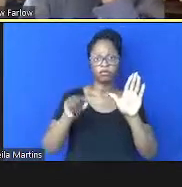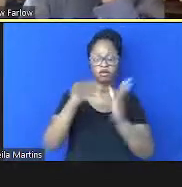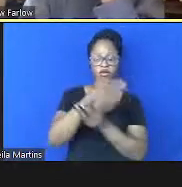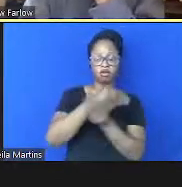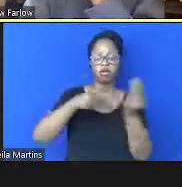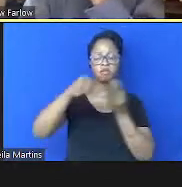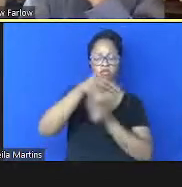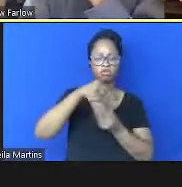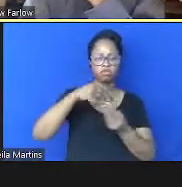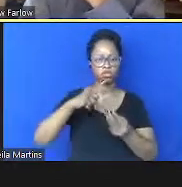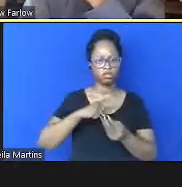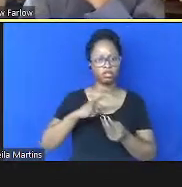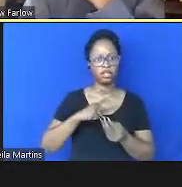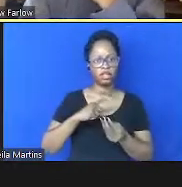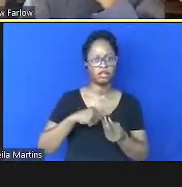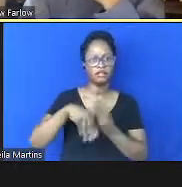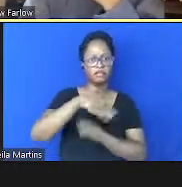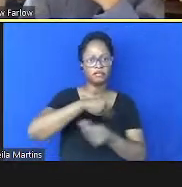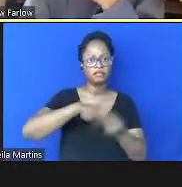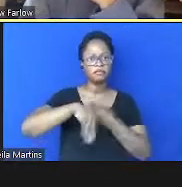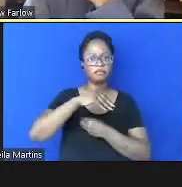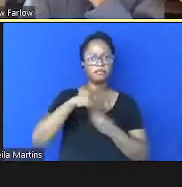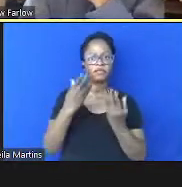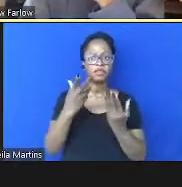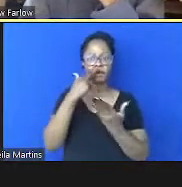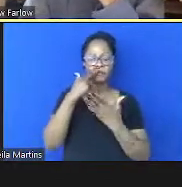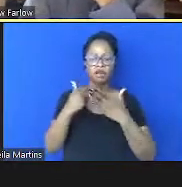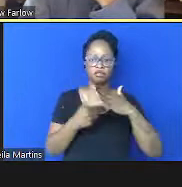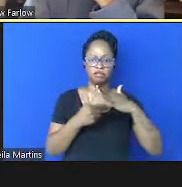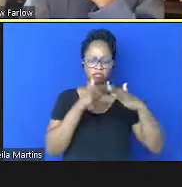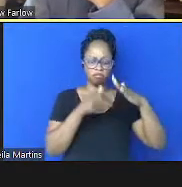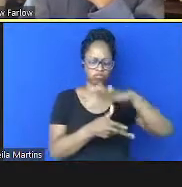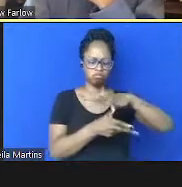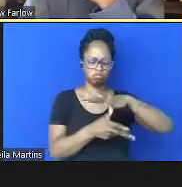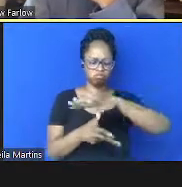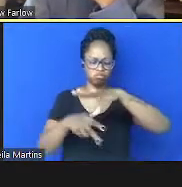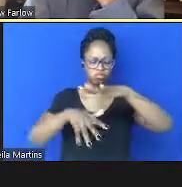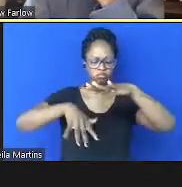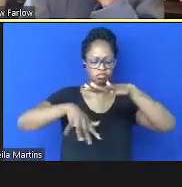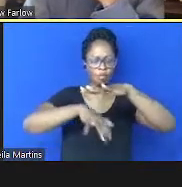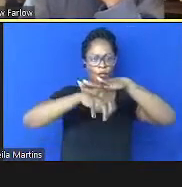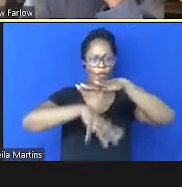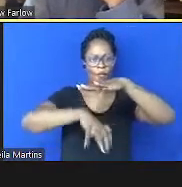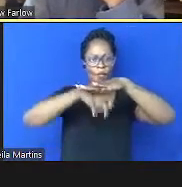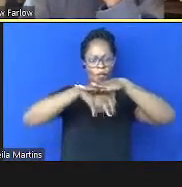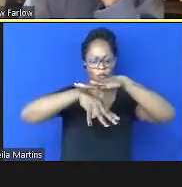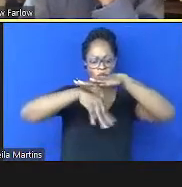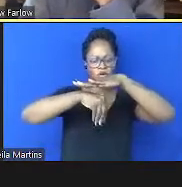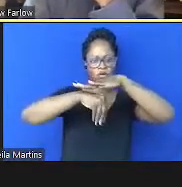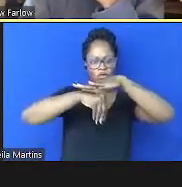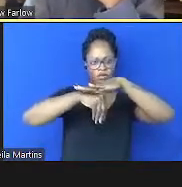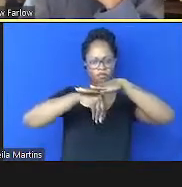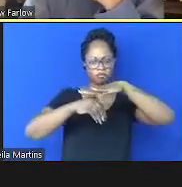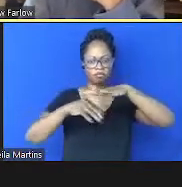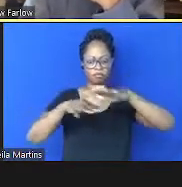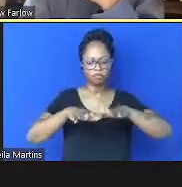entre dados de satélite e um modelo atmosférico espacial